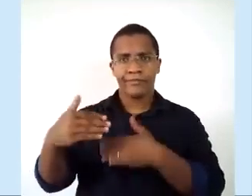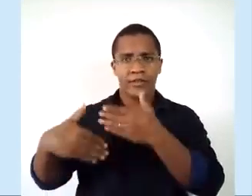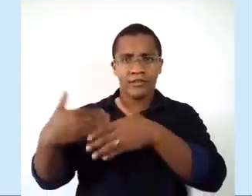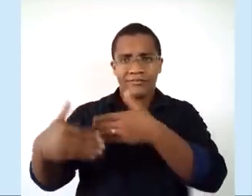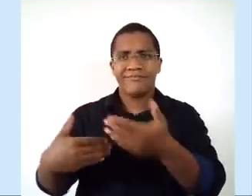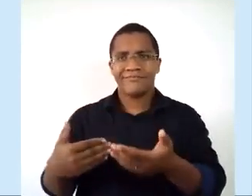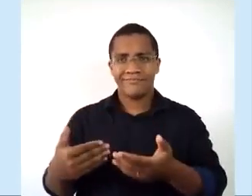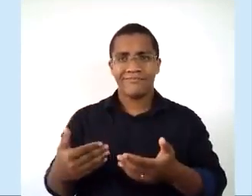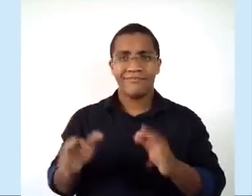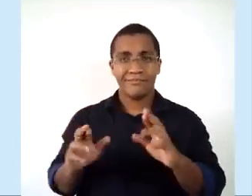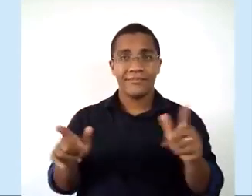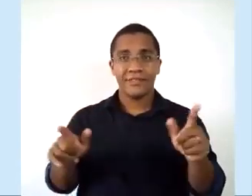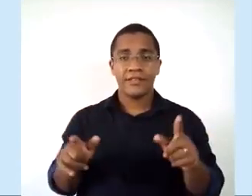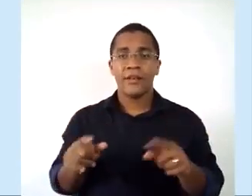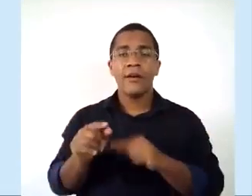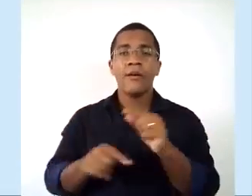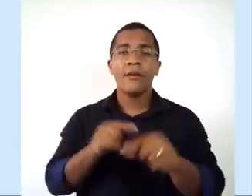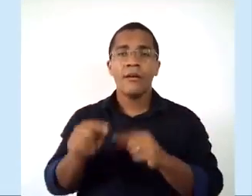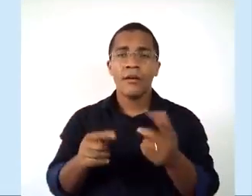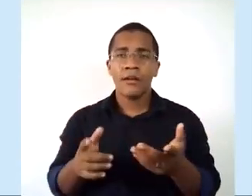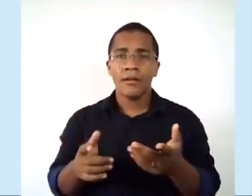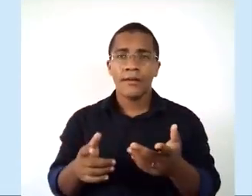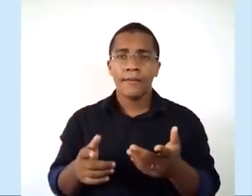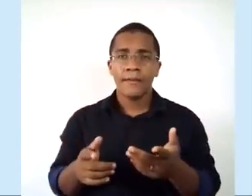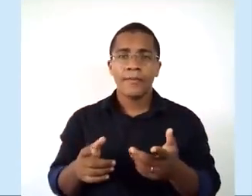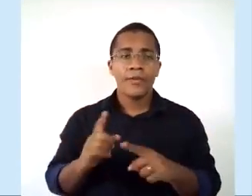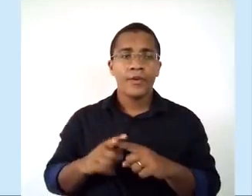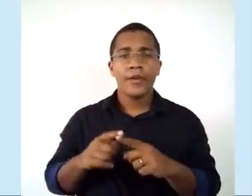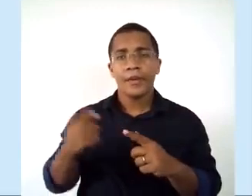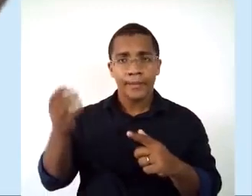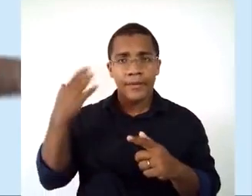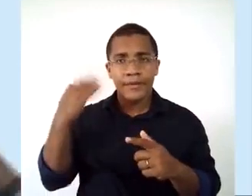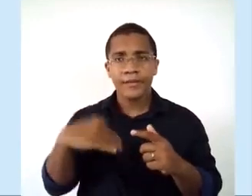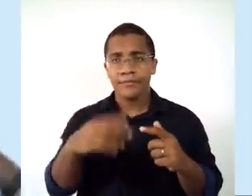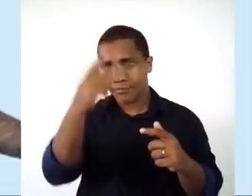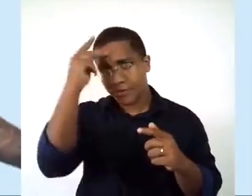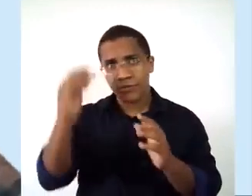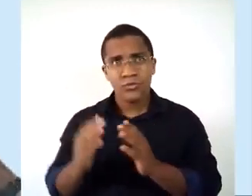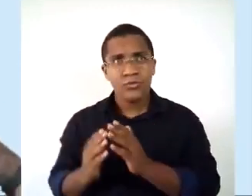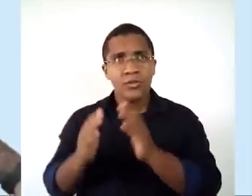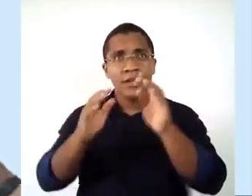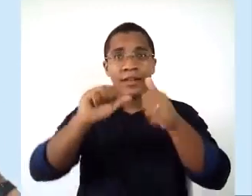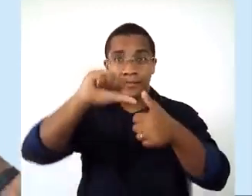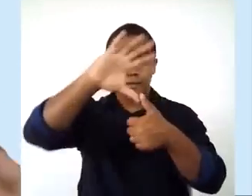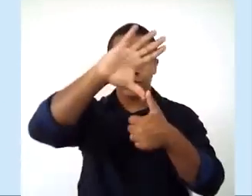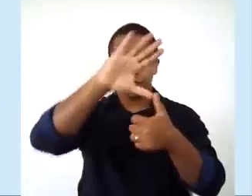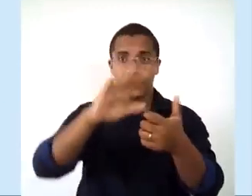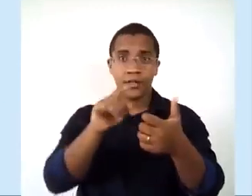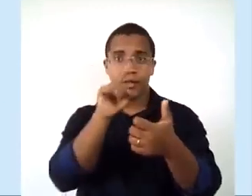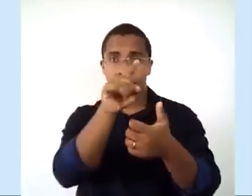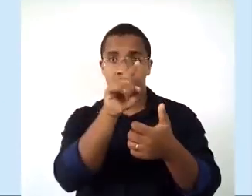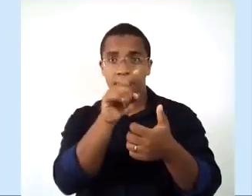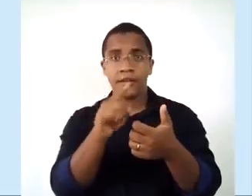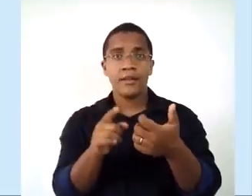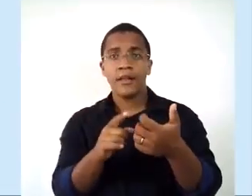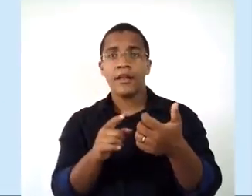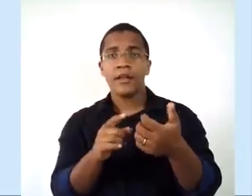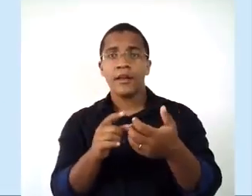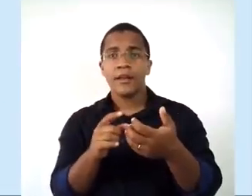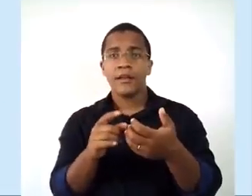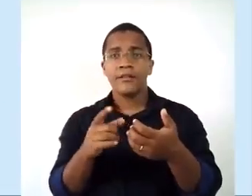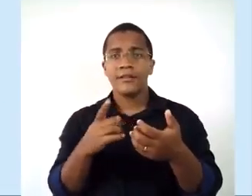completamente diferente. No processo do povoamento que ocorreu na América do Norte, muitos